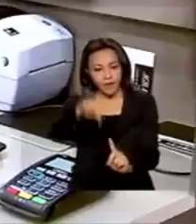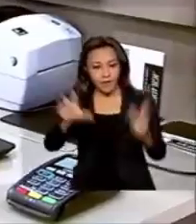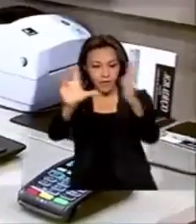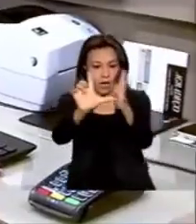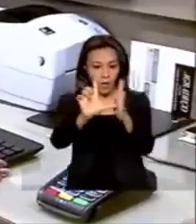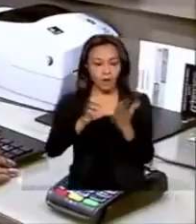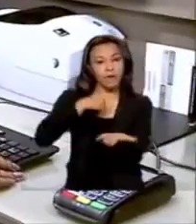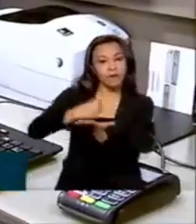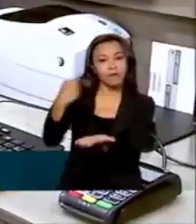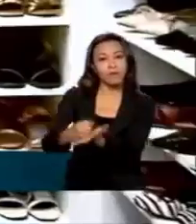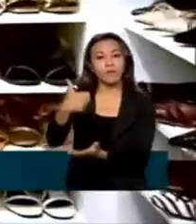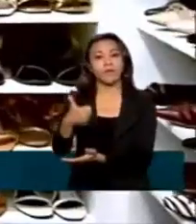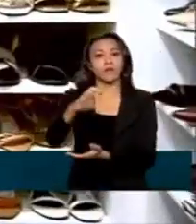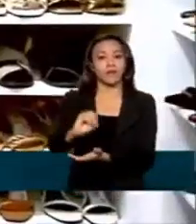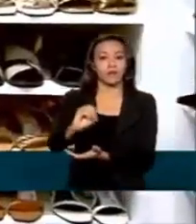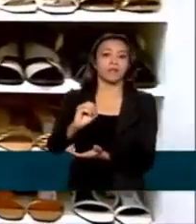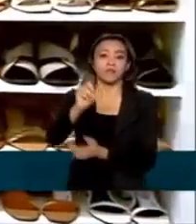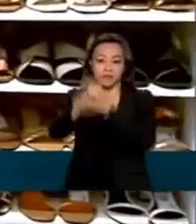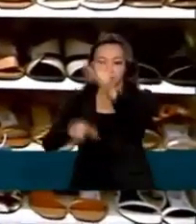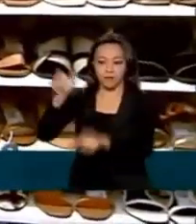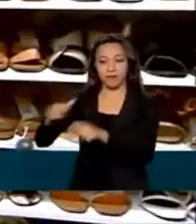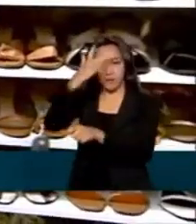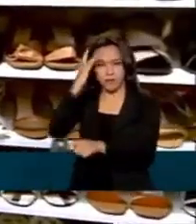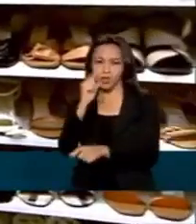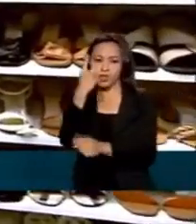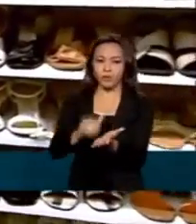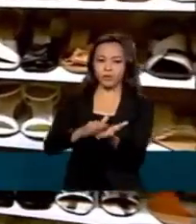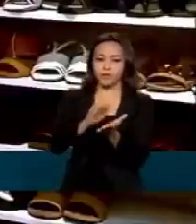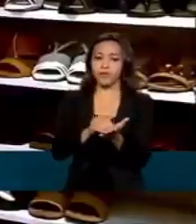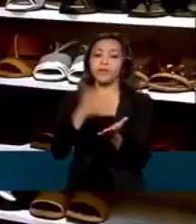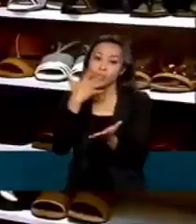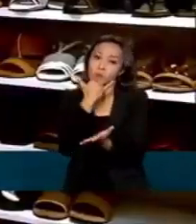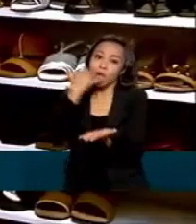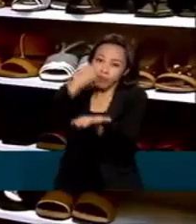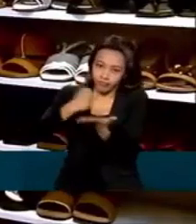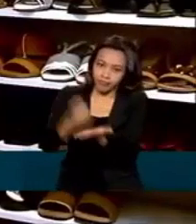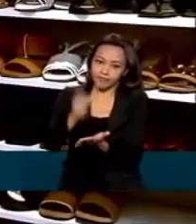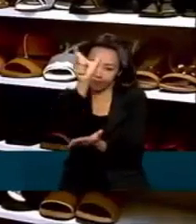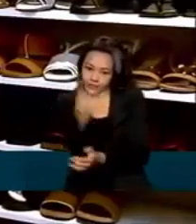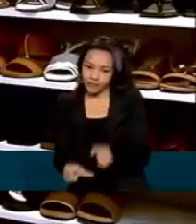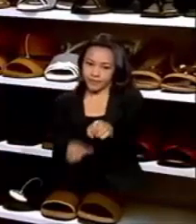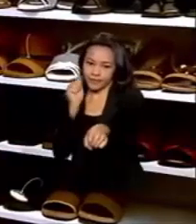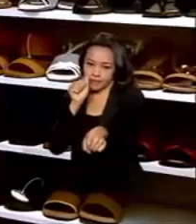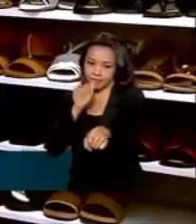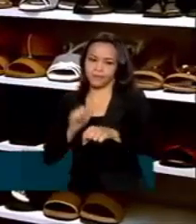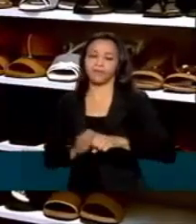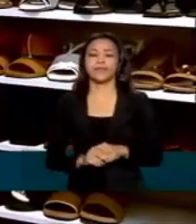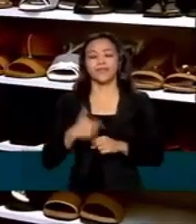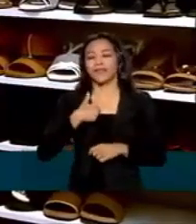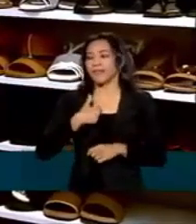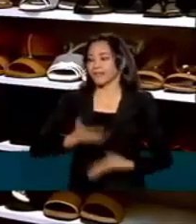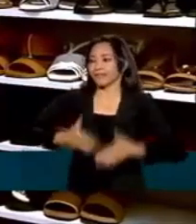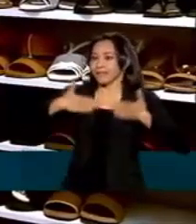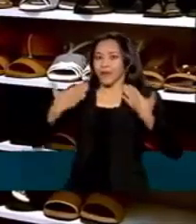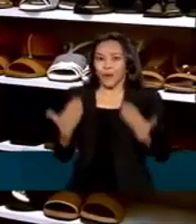Contratou 10 funcionários E uma das admitidas foi Isabel Cristiana Me surpreendi Foi assim uma oportunidade que